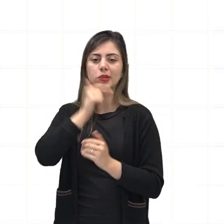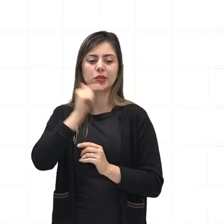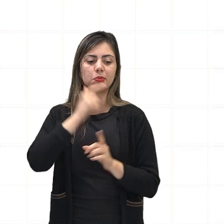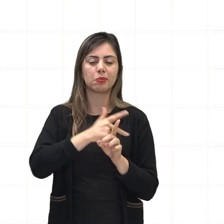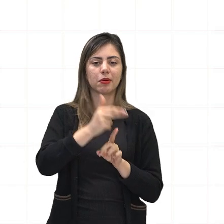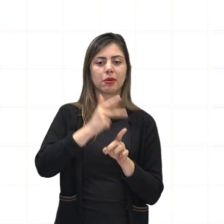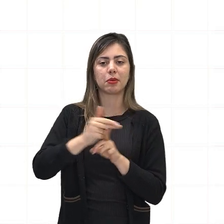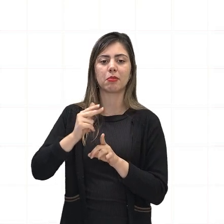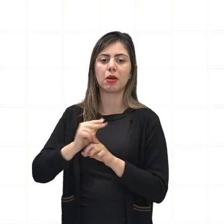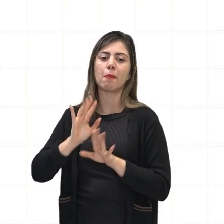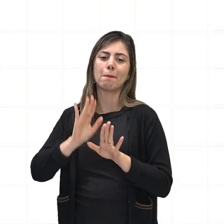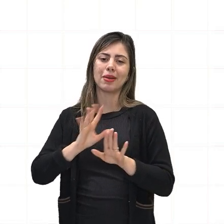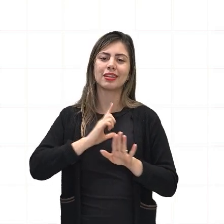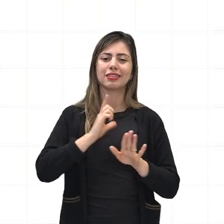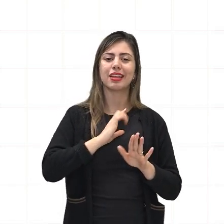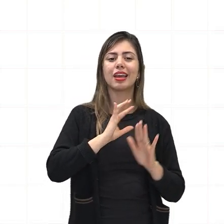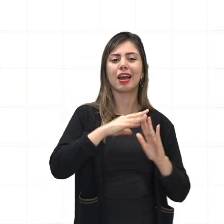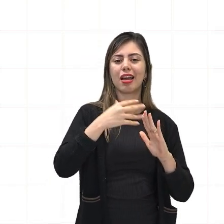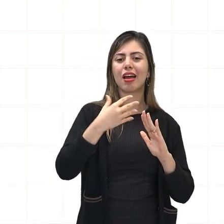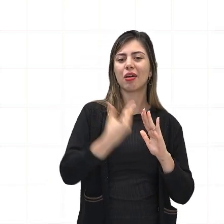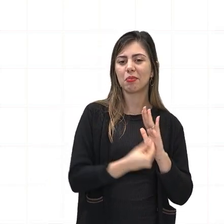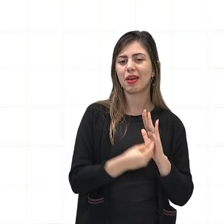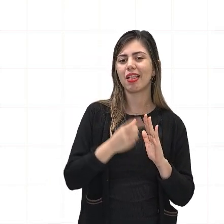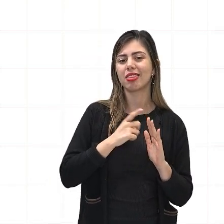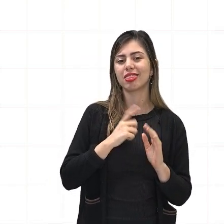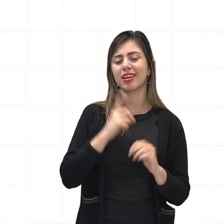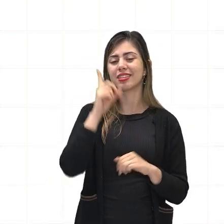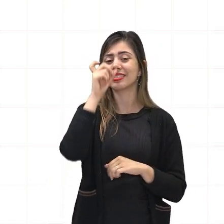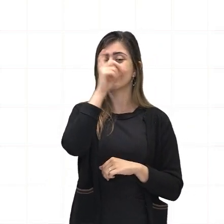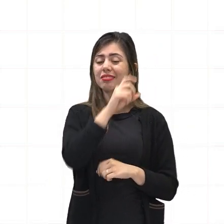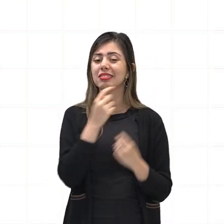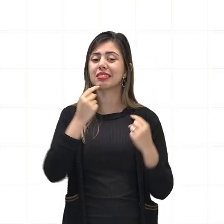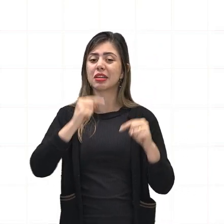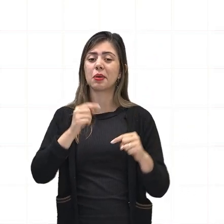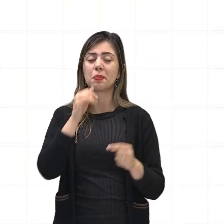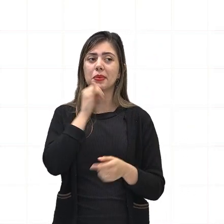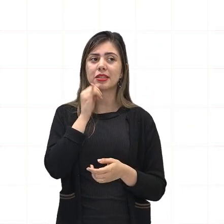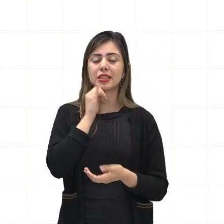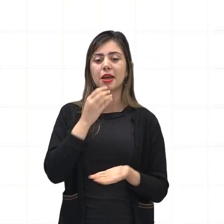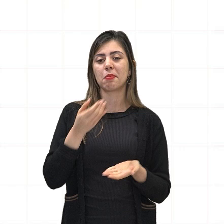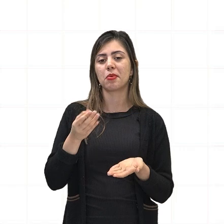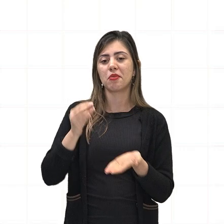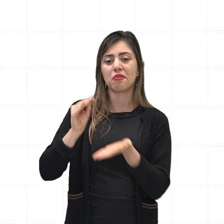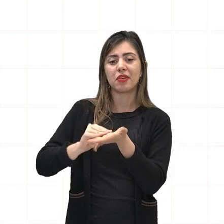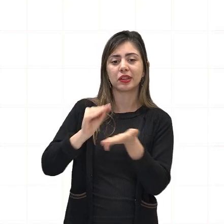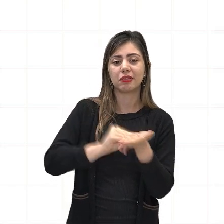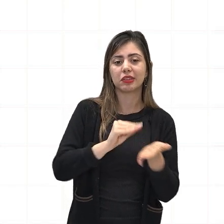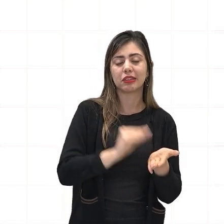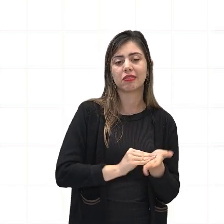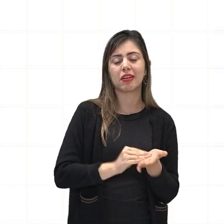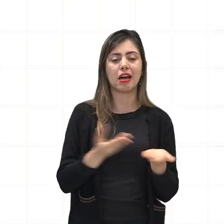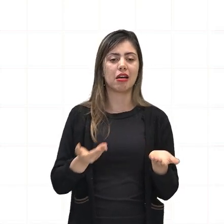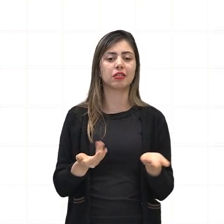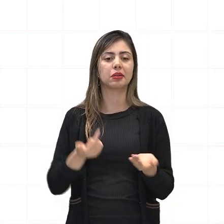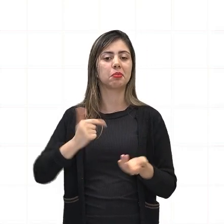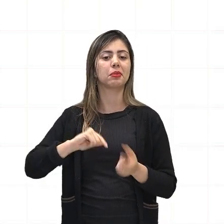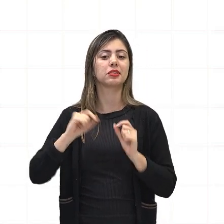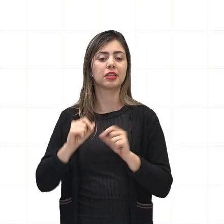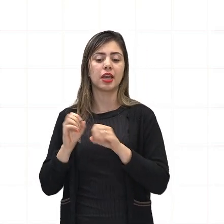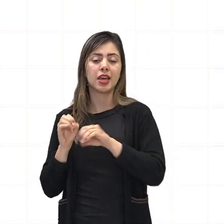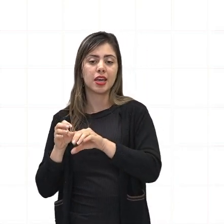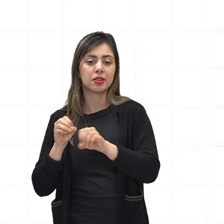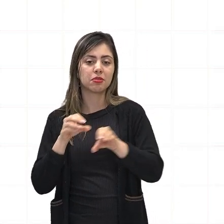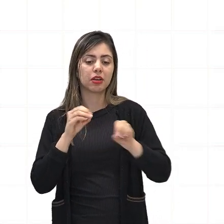ainda enfrentam desafios como a falta de infraestrutura básica, acesso à educação de qualidade